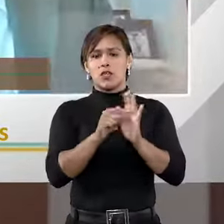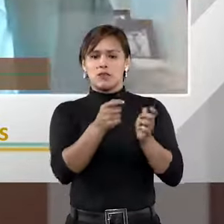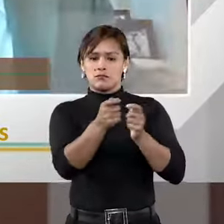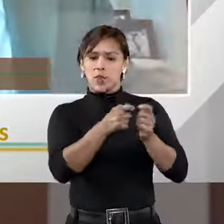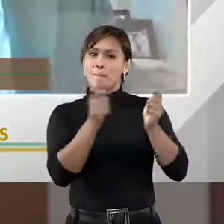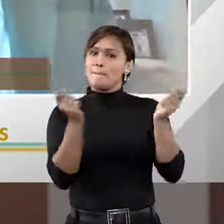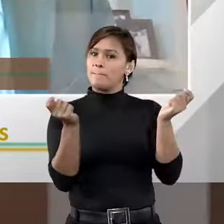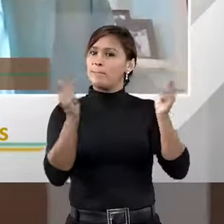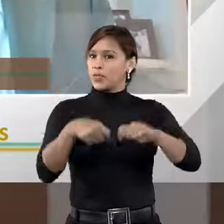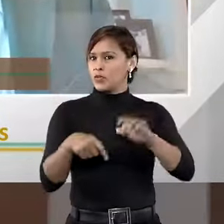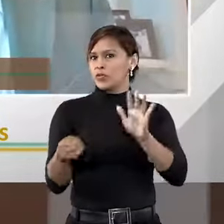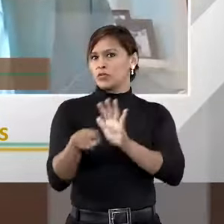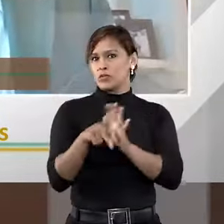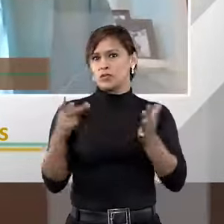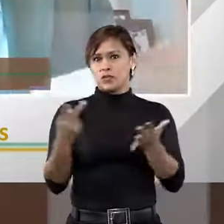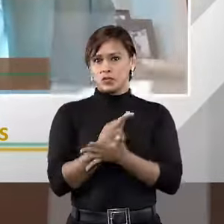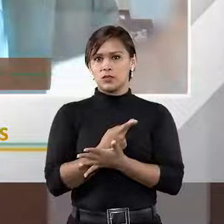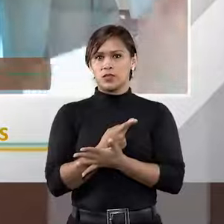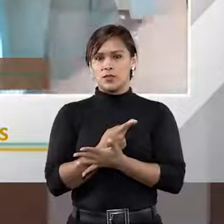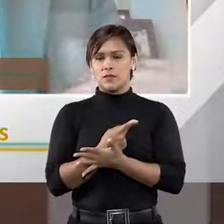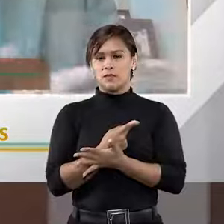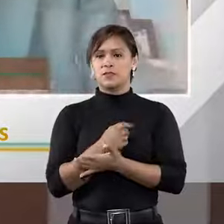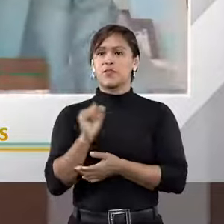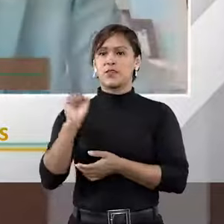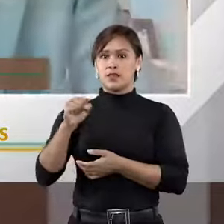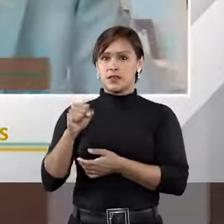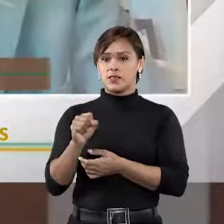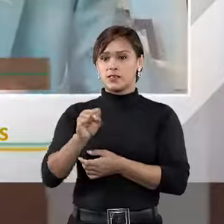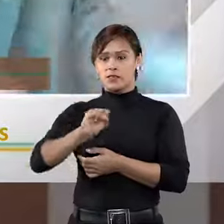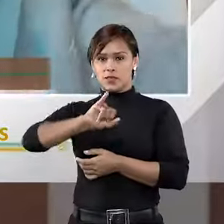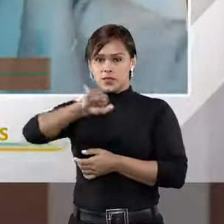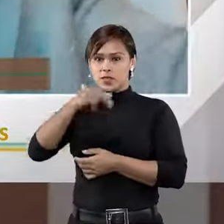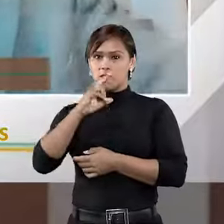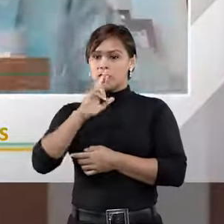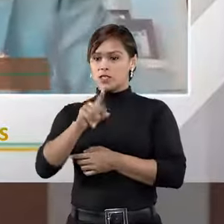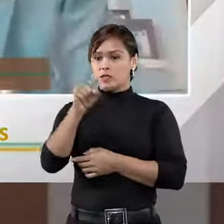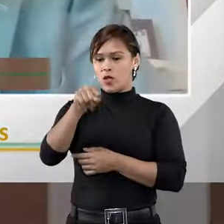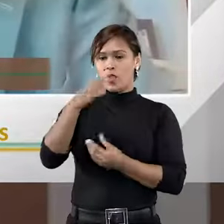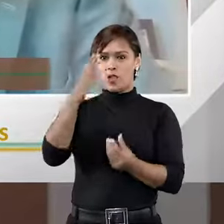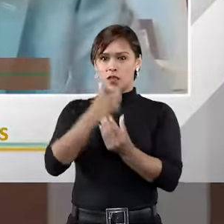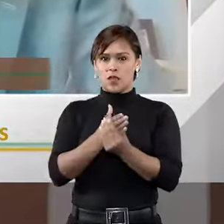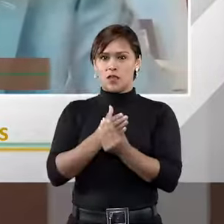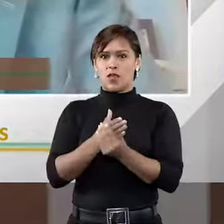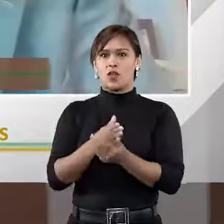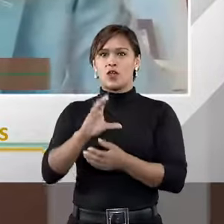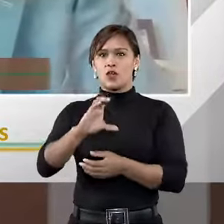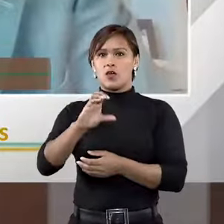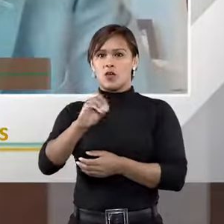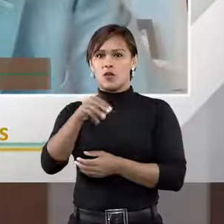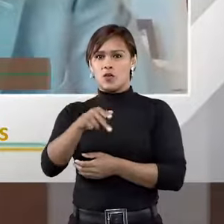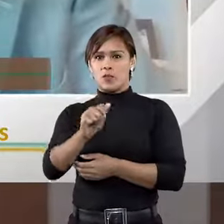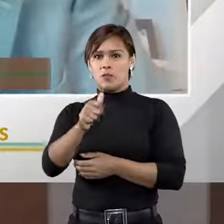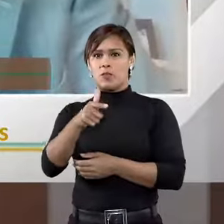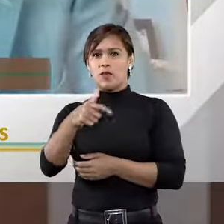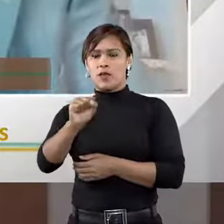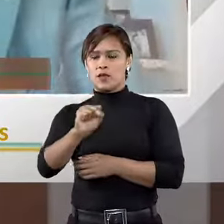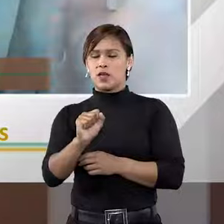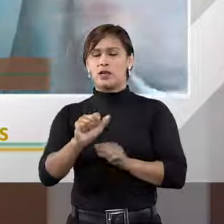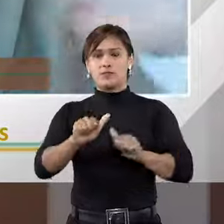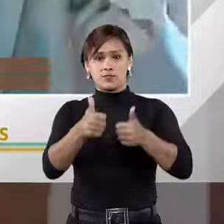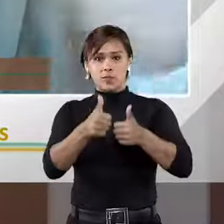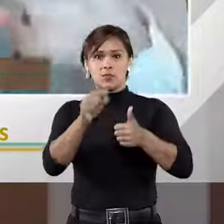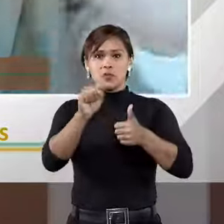objeto de um subsequente compromisso arbitral. E sim, a resposta do STJ, naquele caso com o Pagasa, que eu me referi antes, foi positiva.